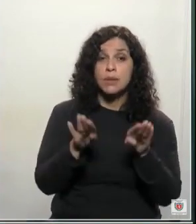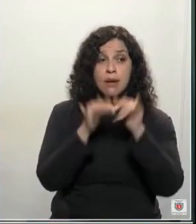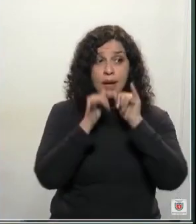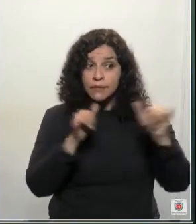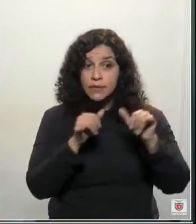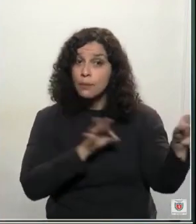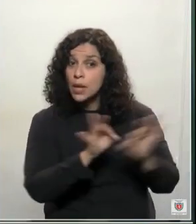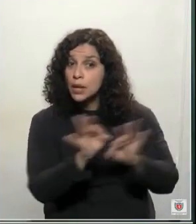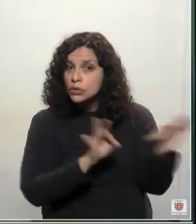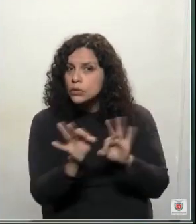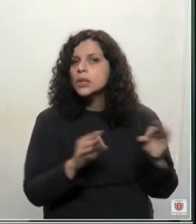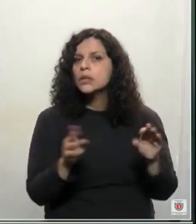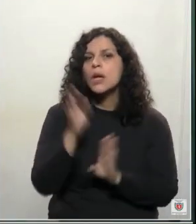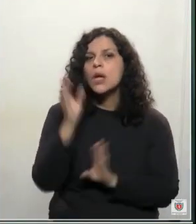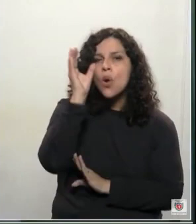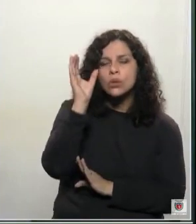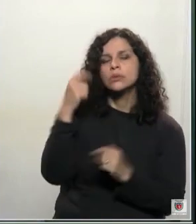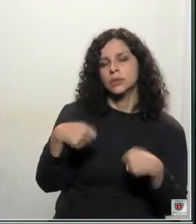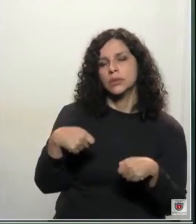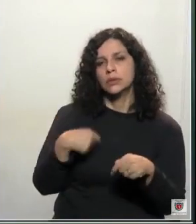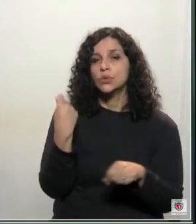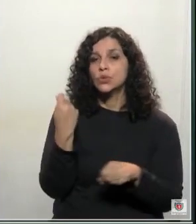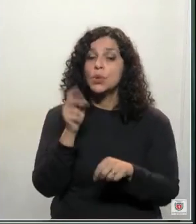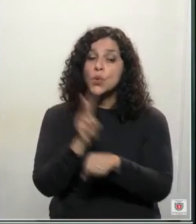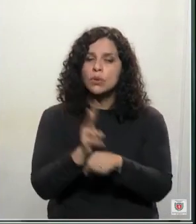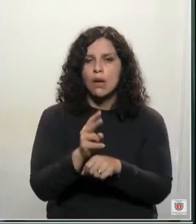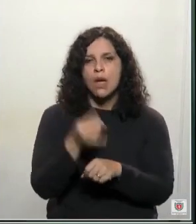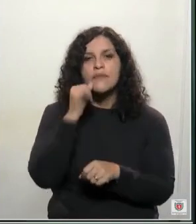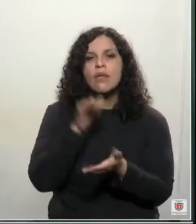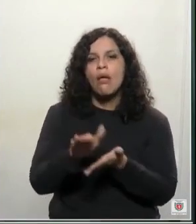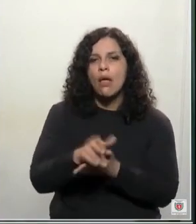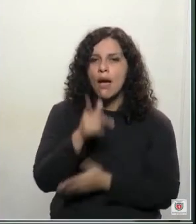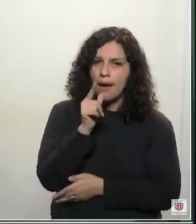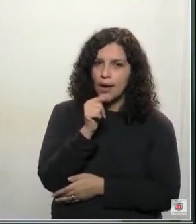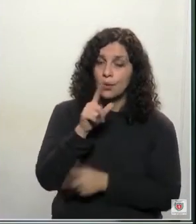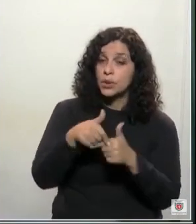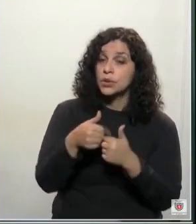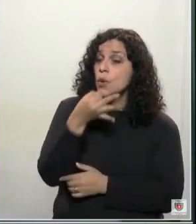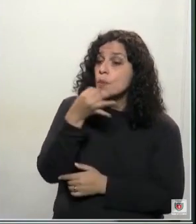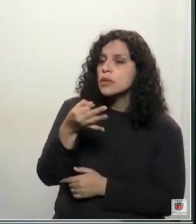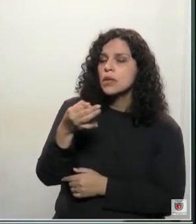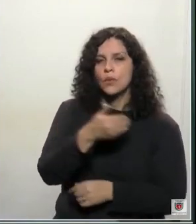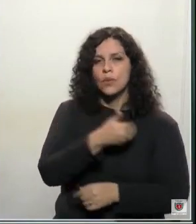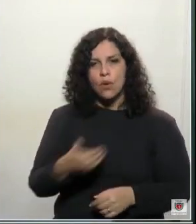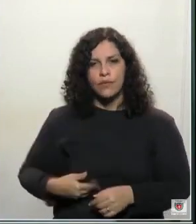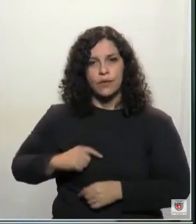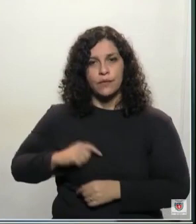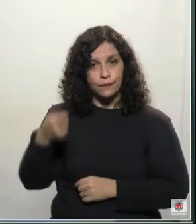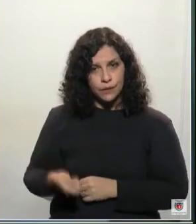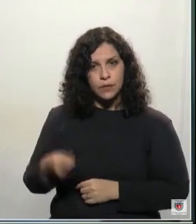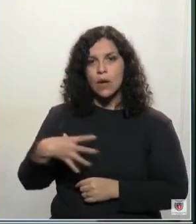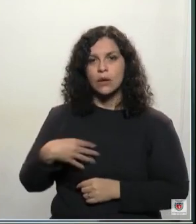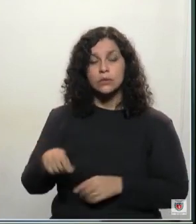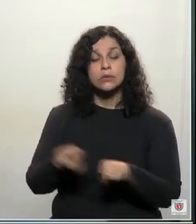crise com planejamento, com ciência. Então, o nosso pedido aqui, a nossa sugestão ao governador Ratinho Júnior, é a